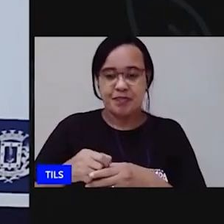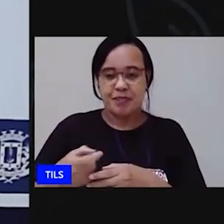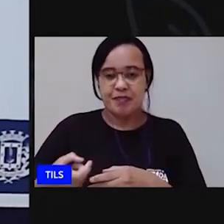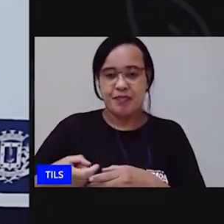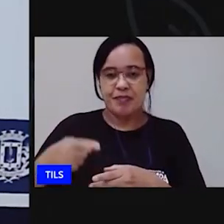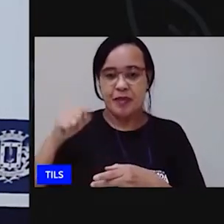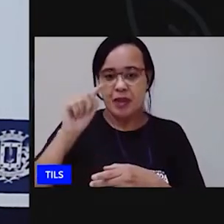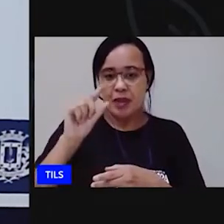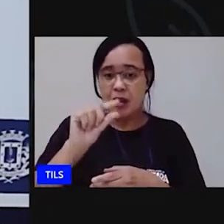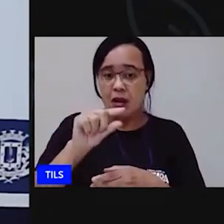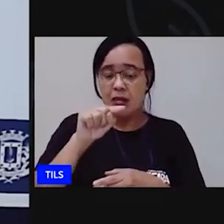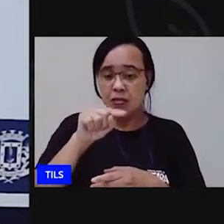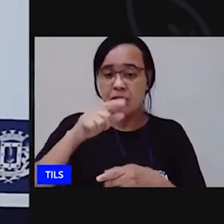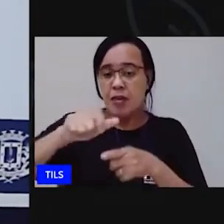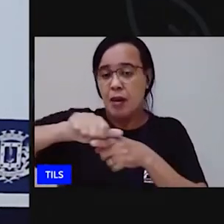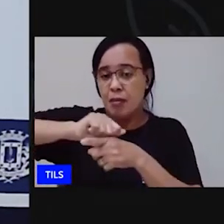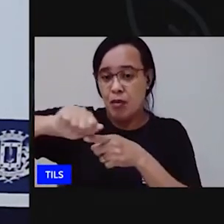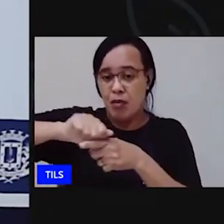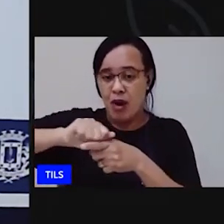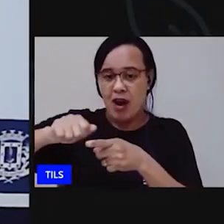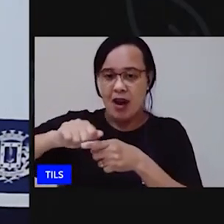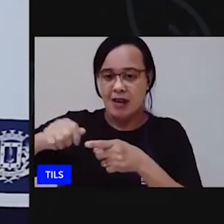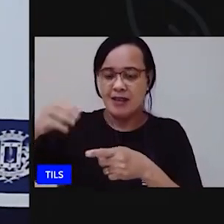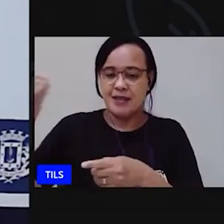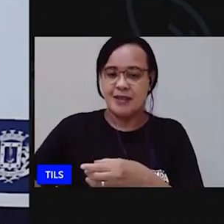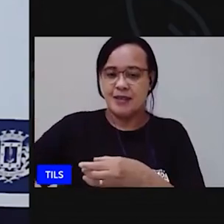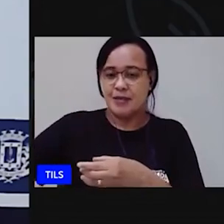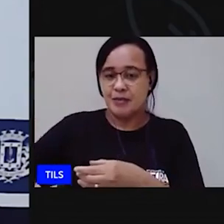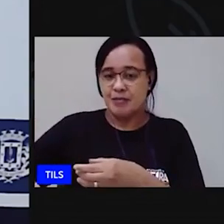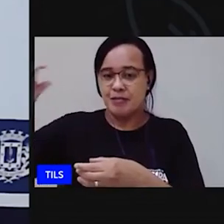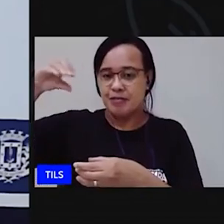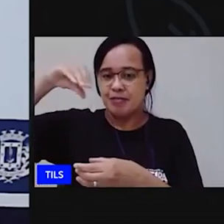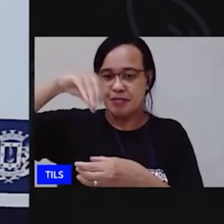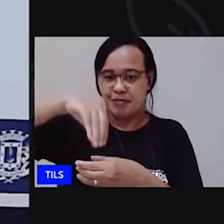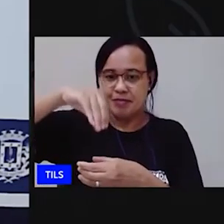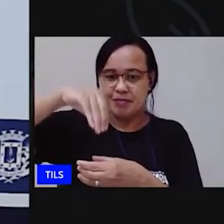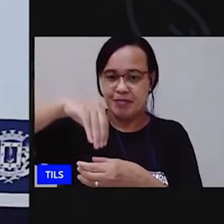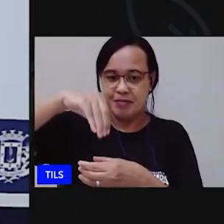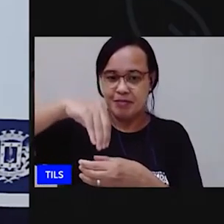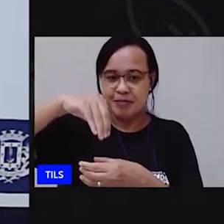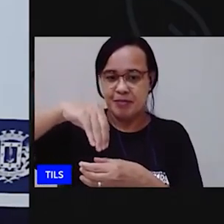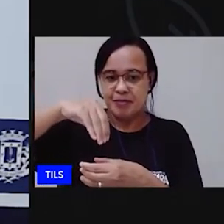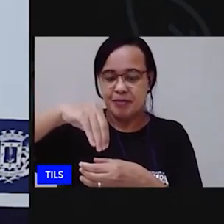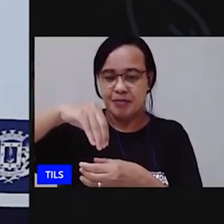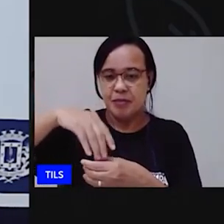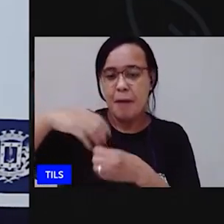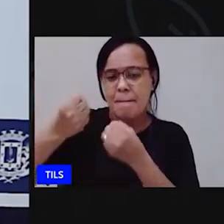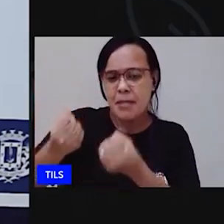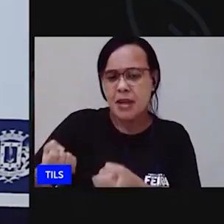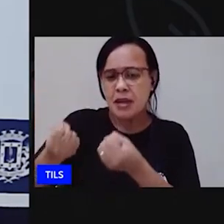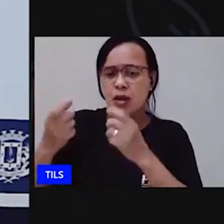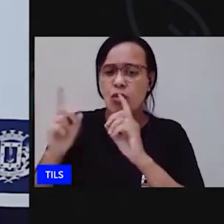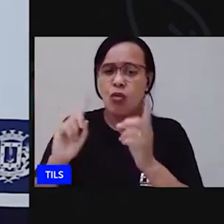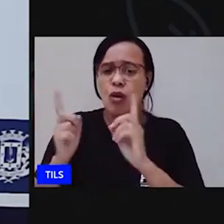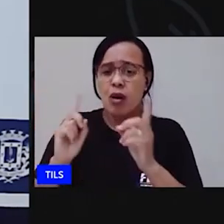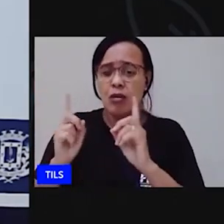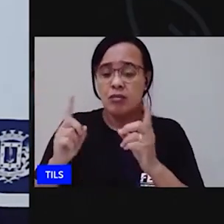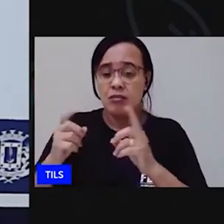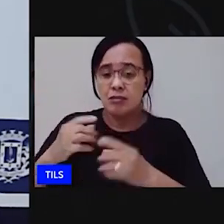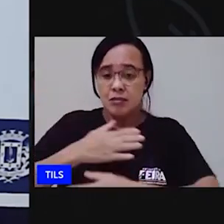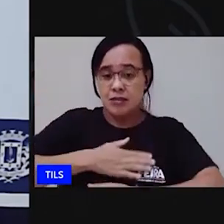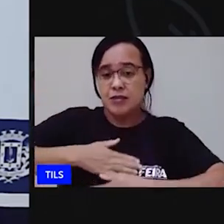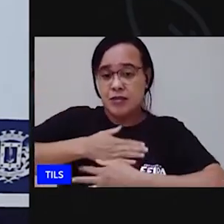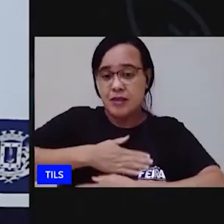eu vou colocar essa borracha tá vendo vamos ver quem vai ser mais pesado a borracha